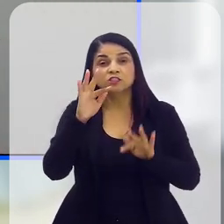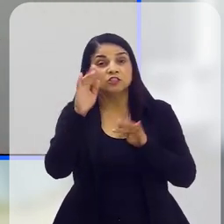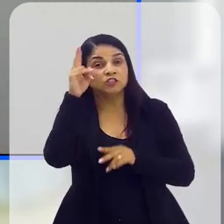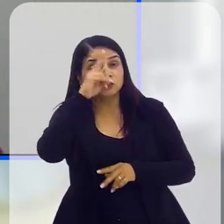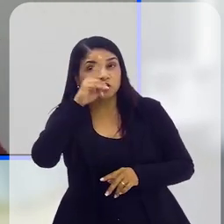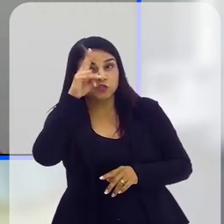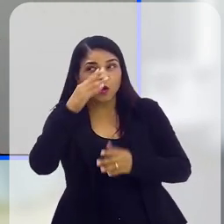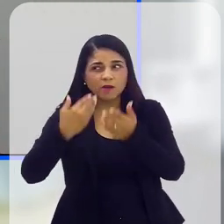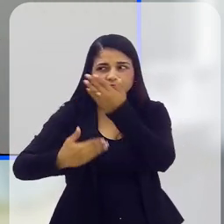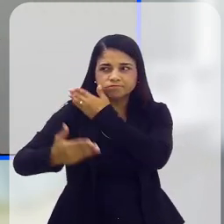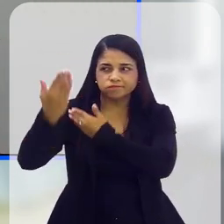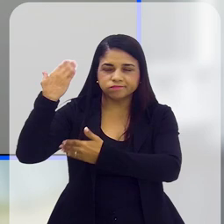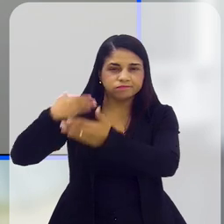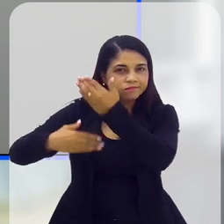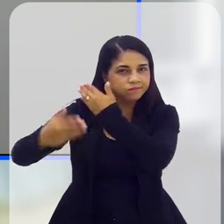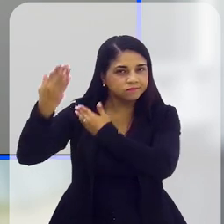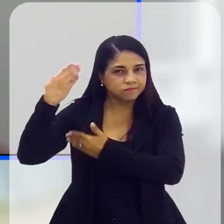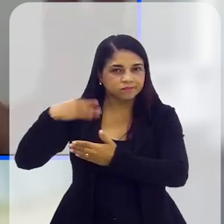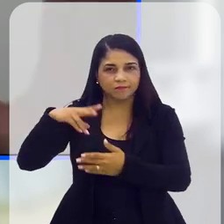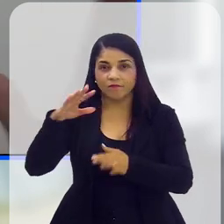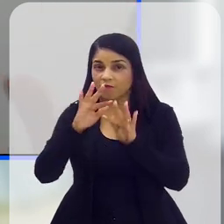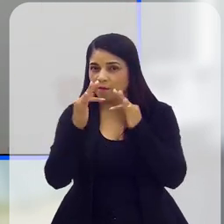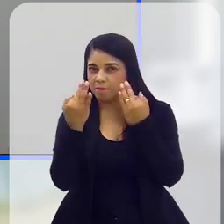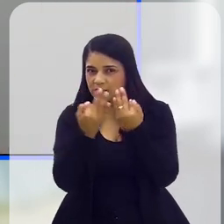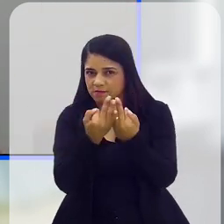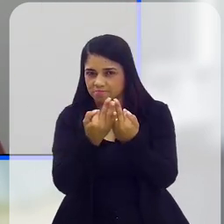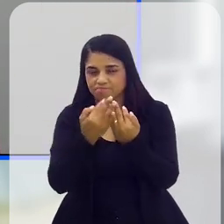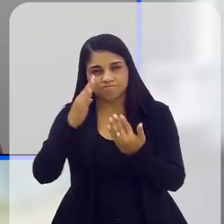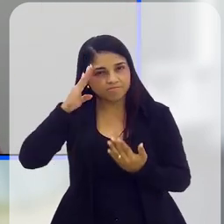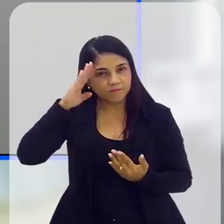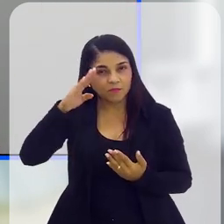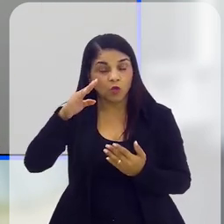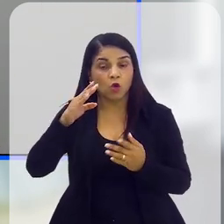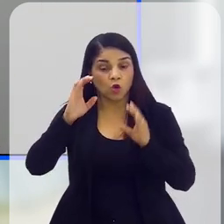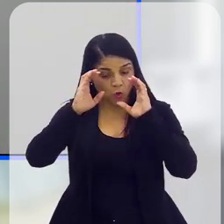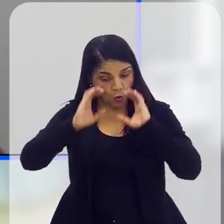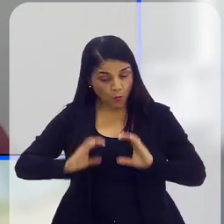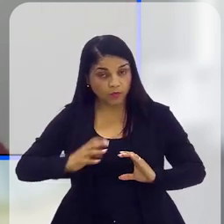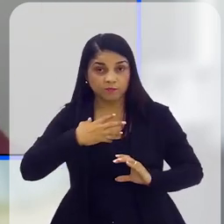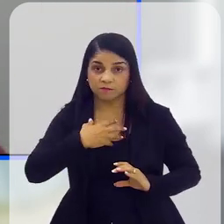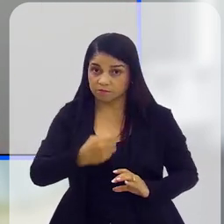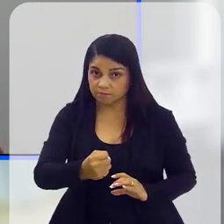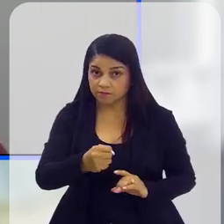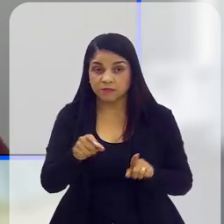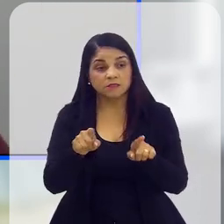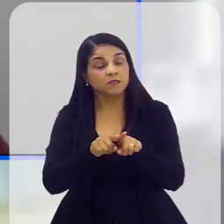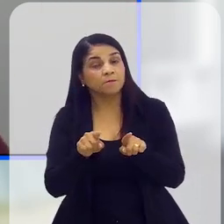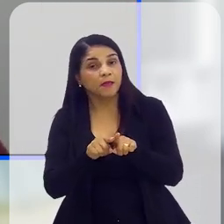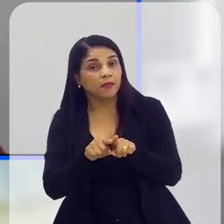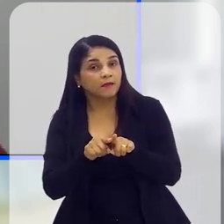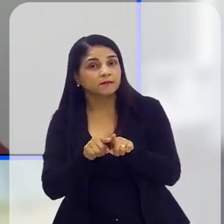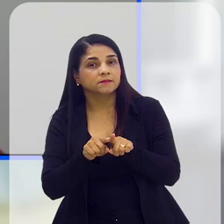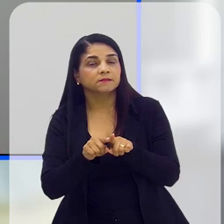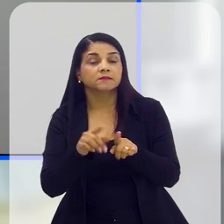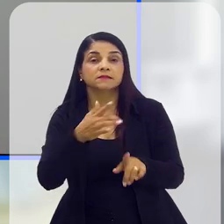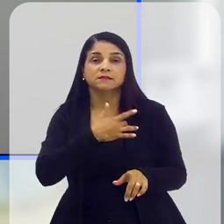antecedentes, dos seus antepassados. Tanto de, principalmente de comportamento suicida, mas também de